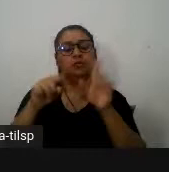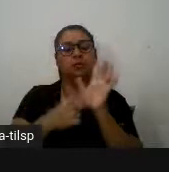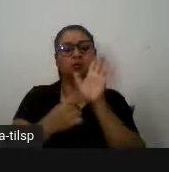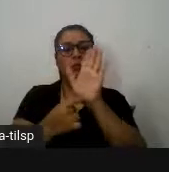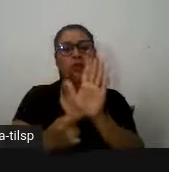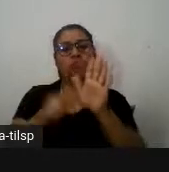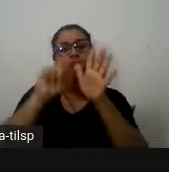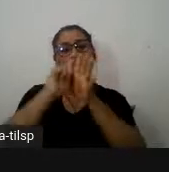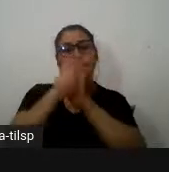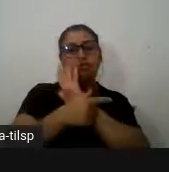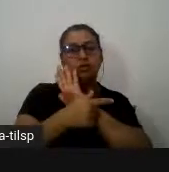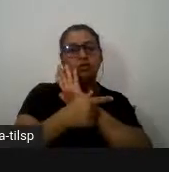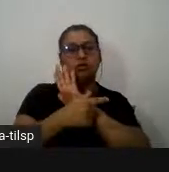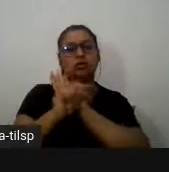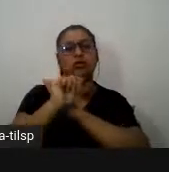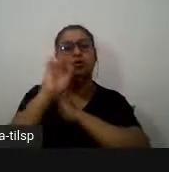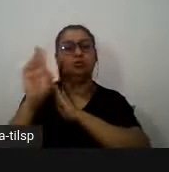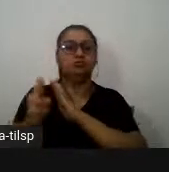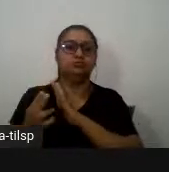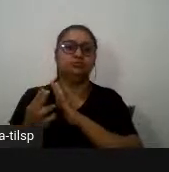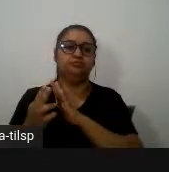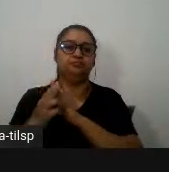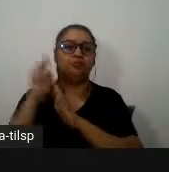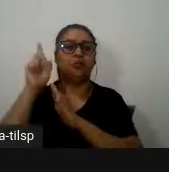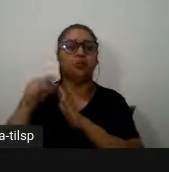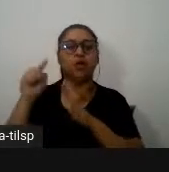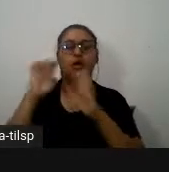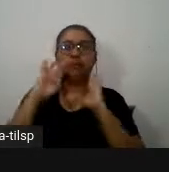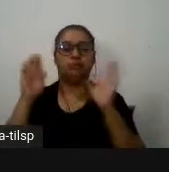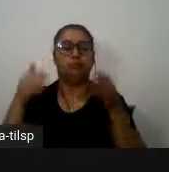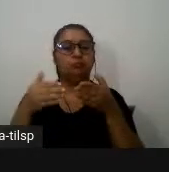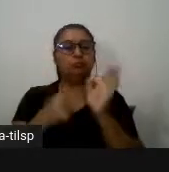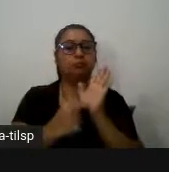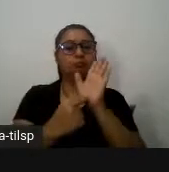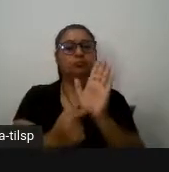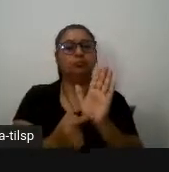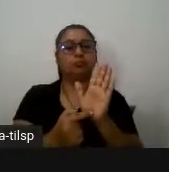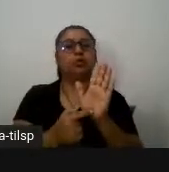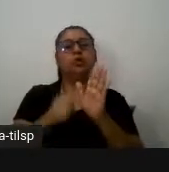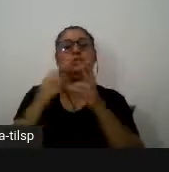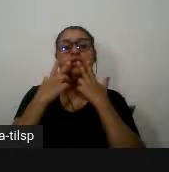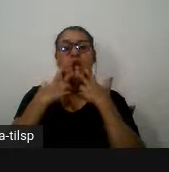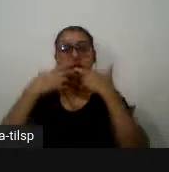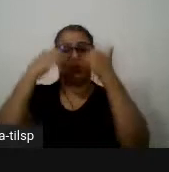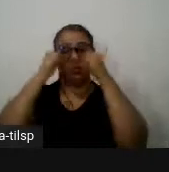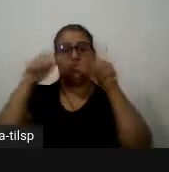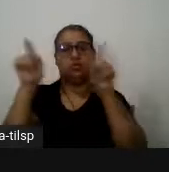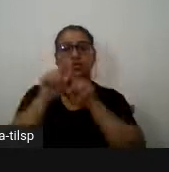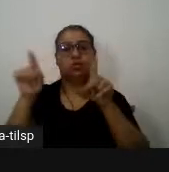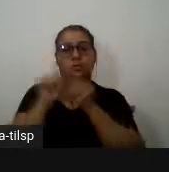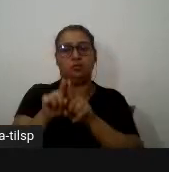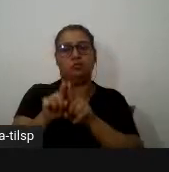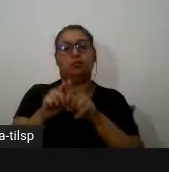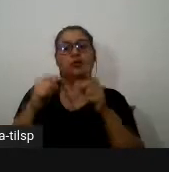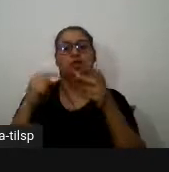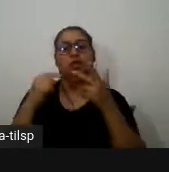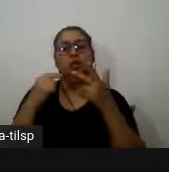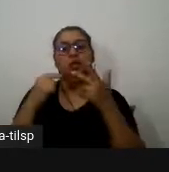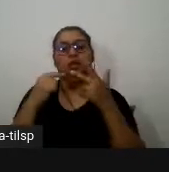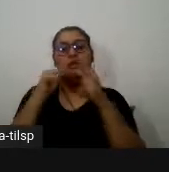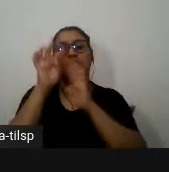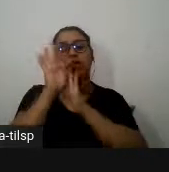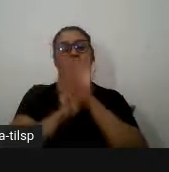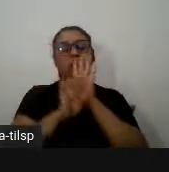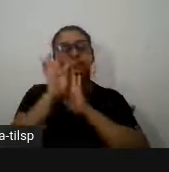género ou seja o que é que é previsível as previsibilidades linguísticas e textuais relativas aos